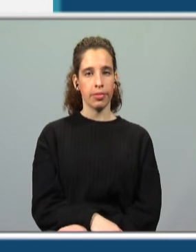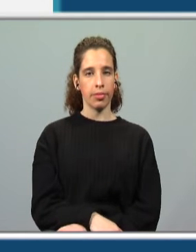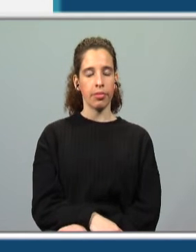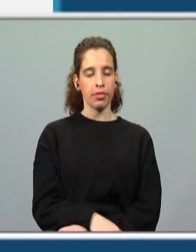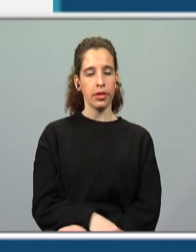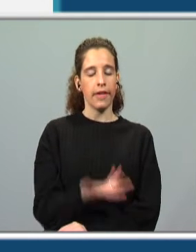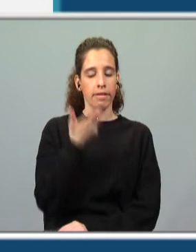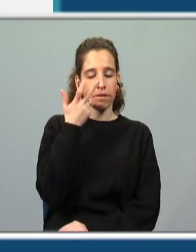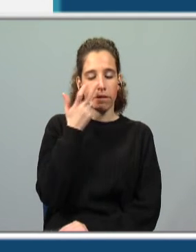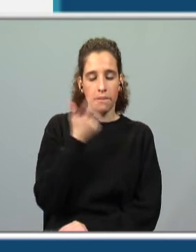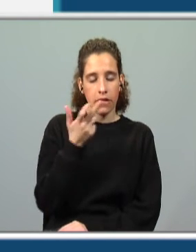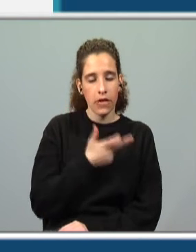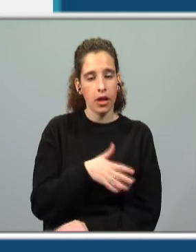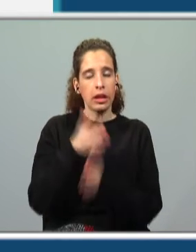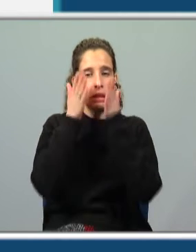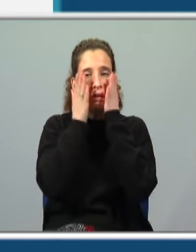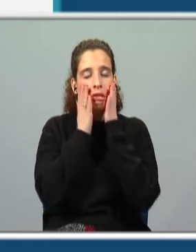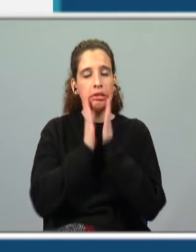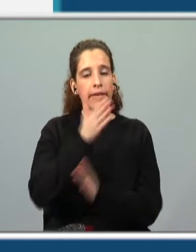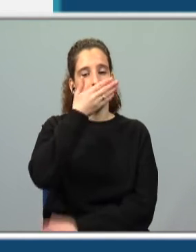muito fraca e muito pálida.